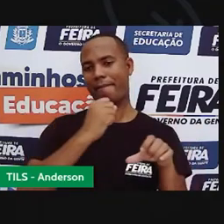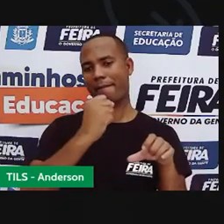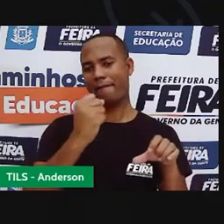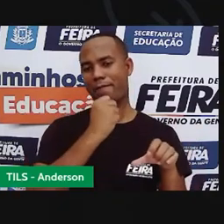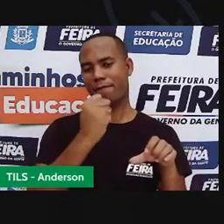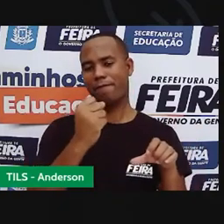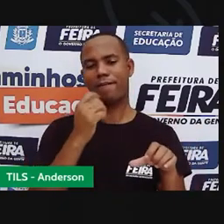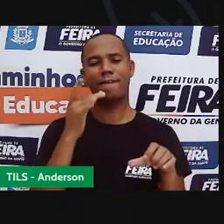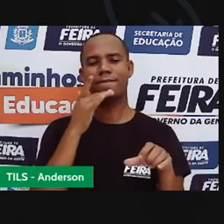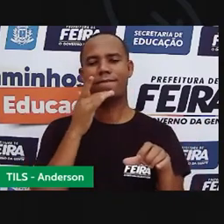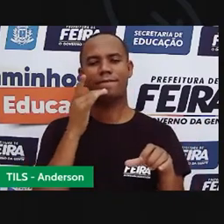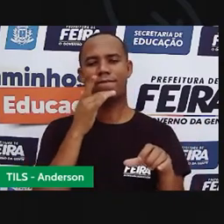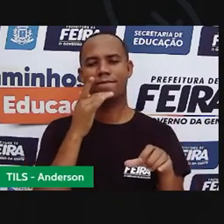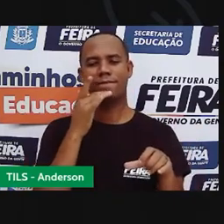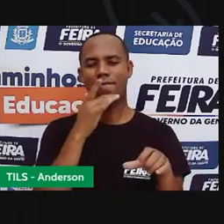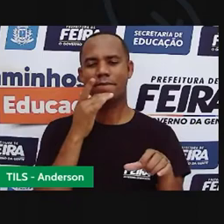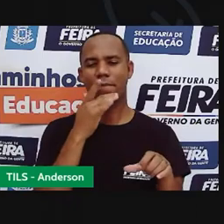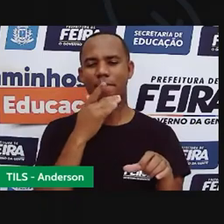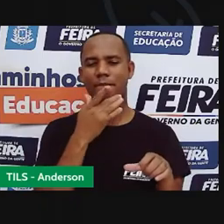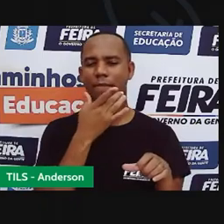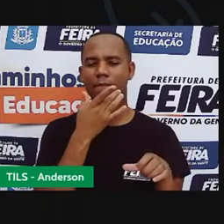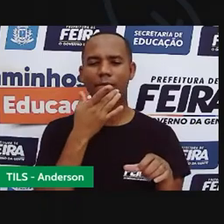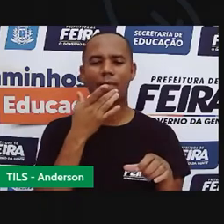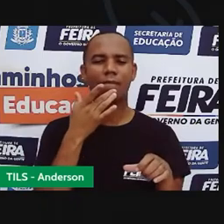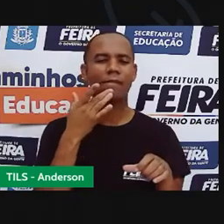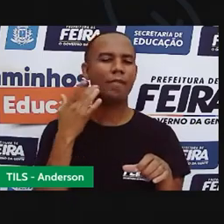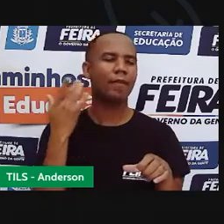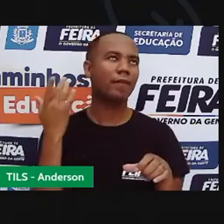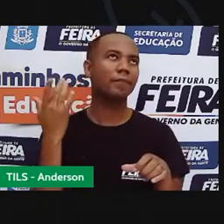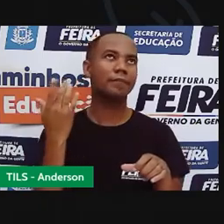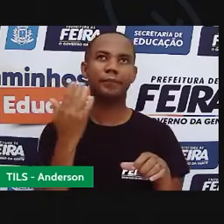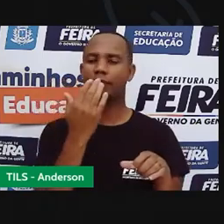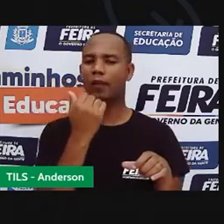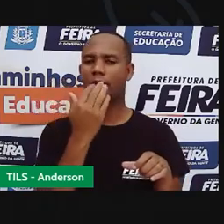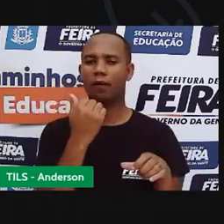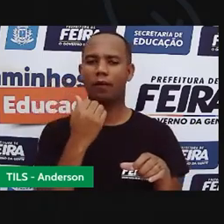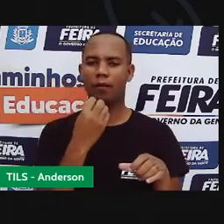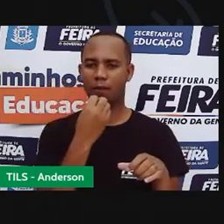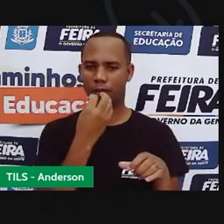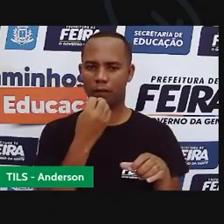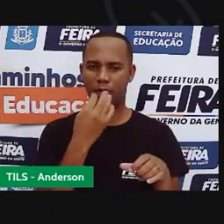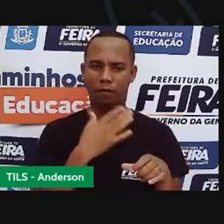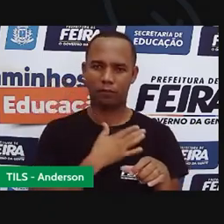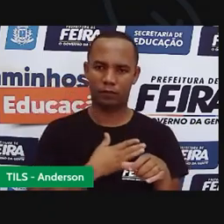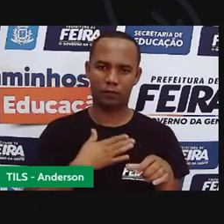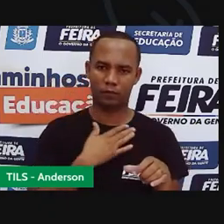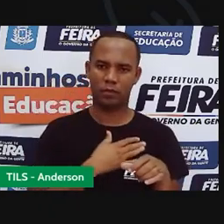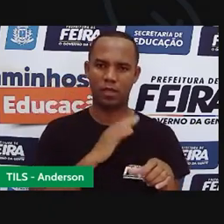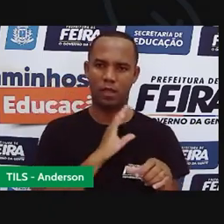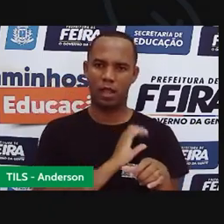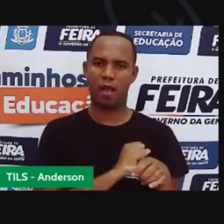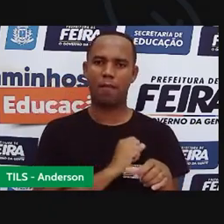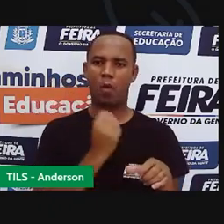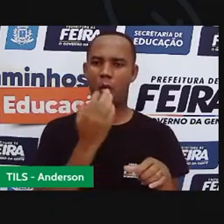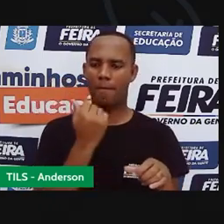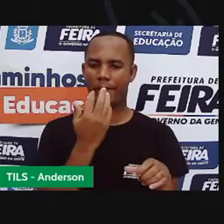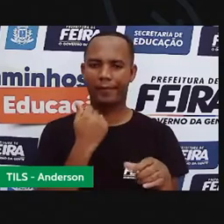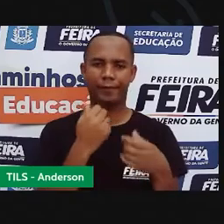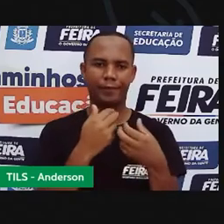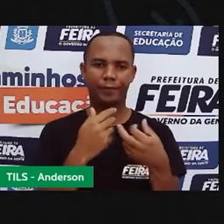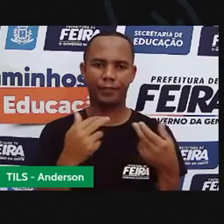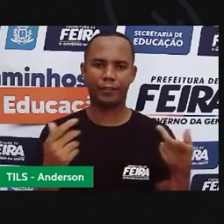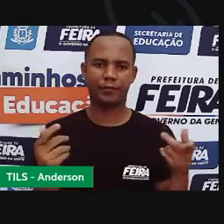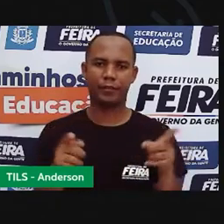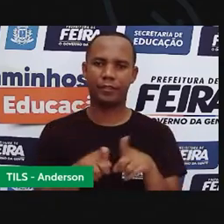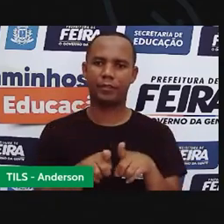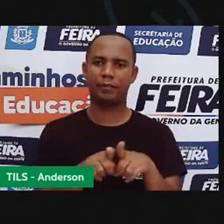gostoso, assim. Ai, que delícia! Eu amo essa época. Acho que é mais para as comidas, gente. Eu amo.